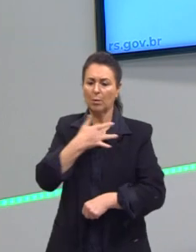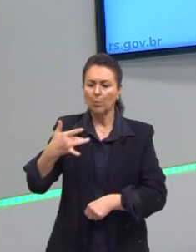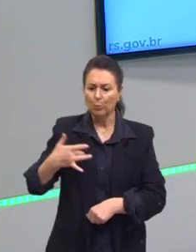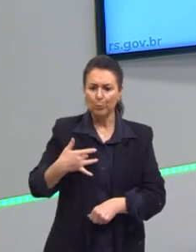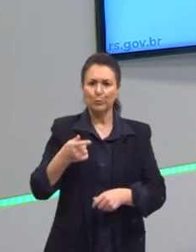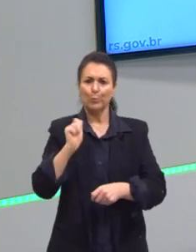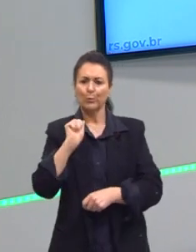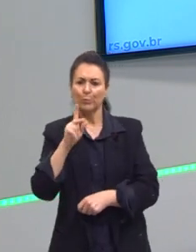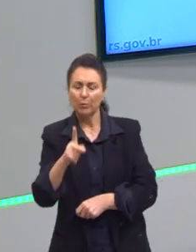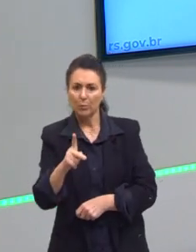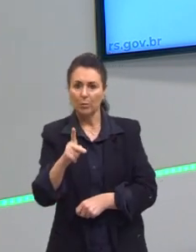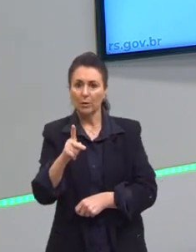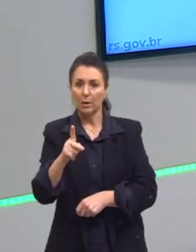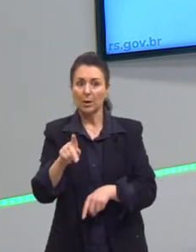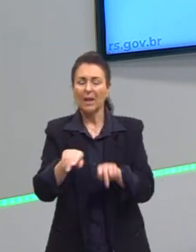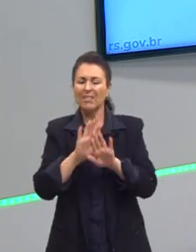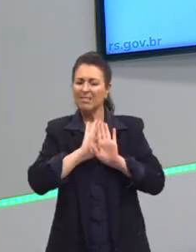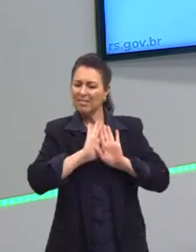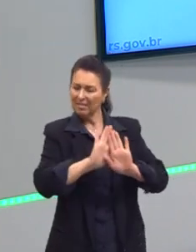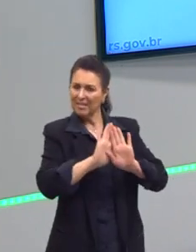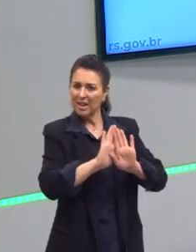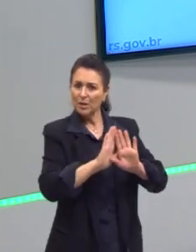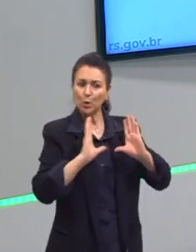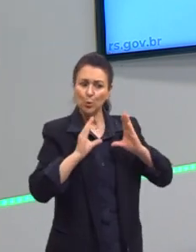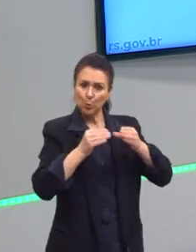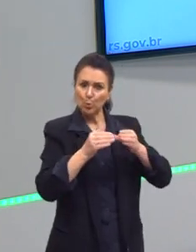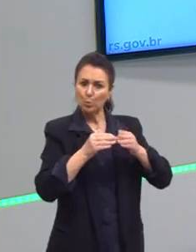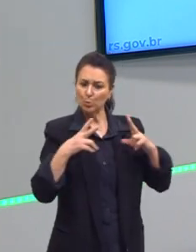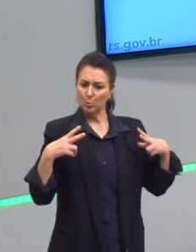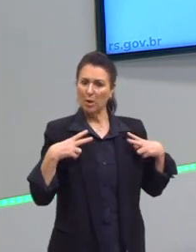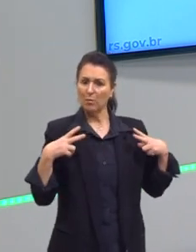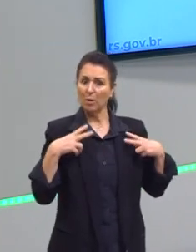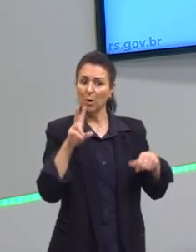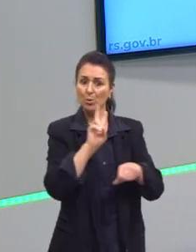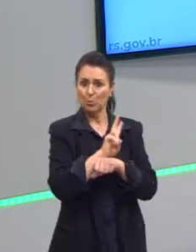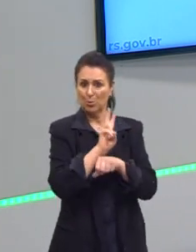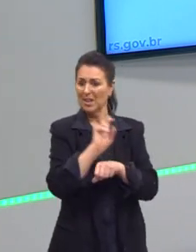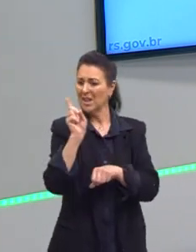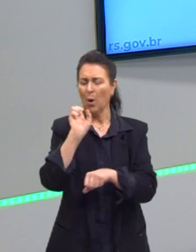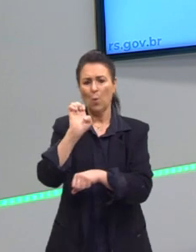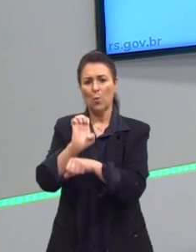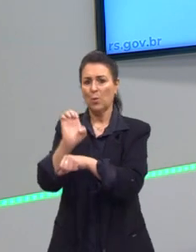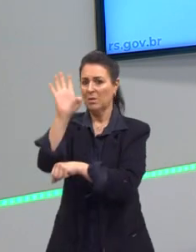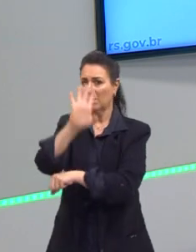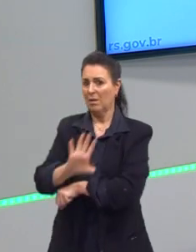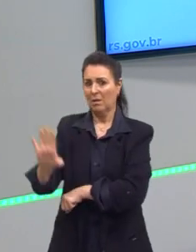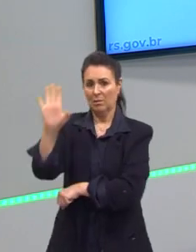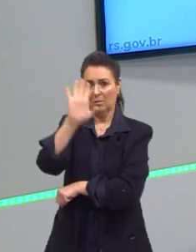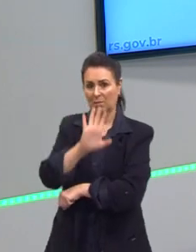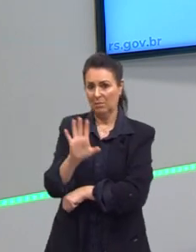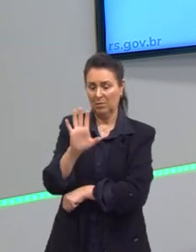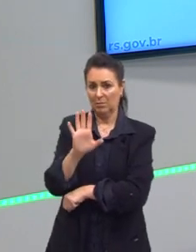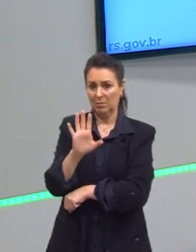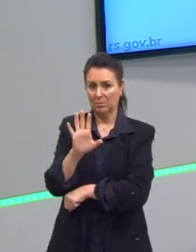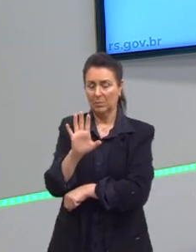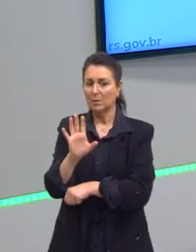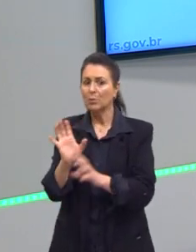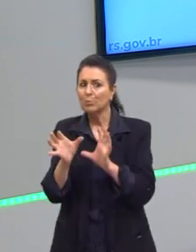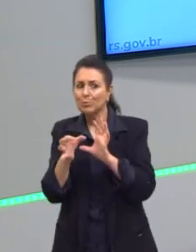desde que a iniciativa privada vá tomando conta desses setores. E aqui também acho que dá para fazer um link com a globalização.